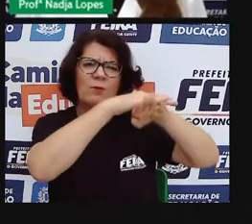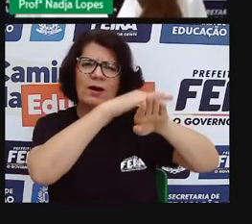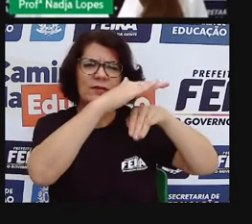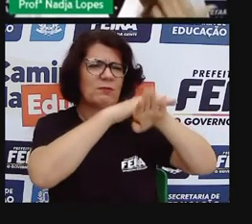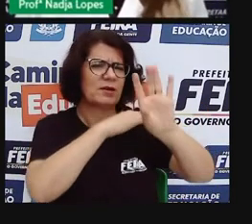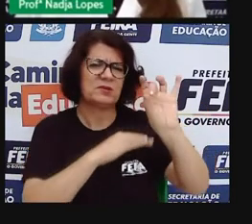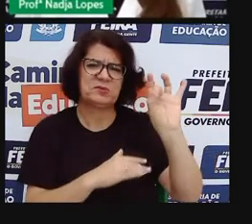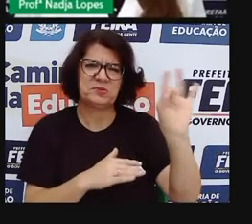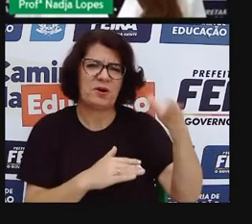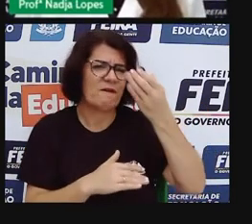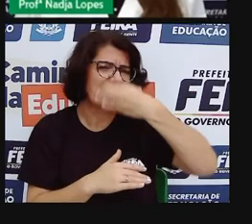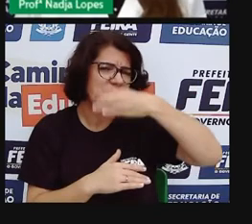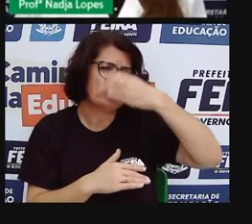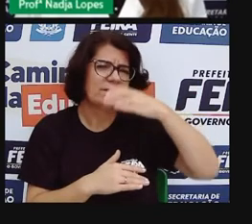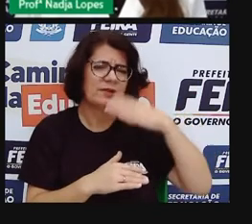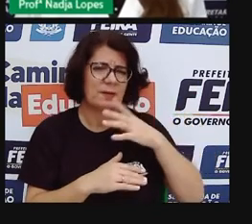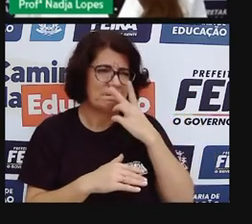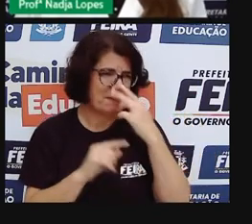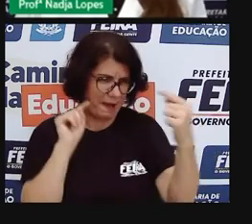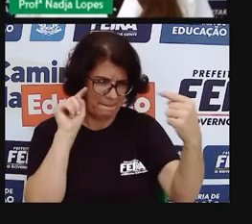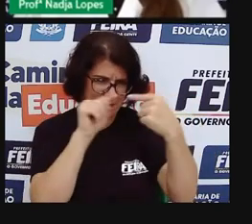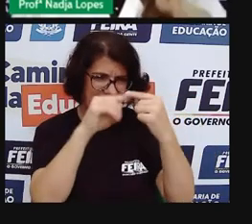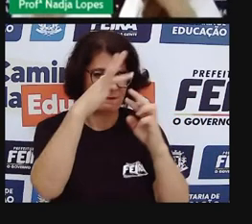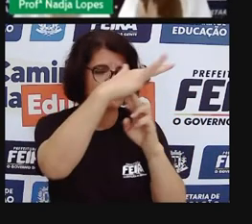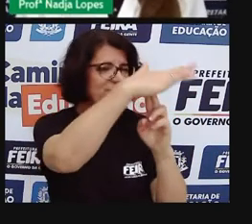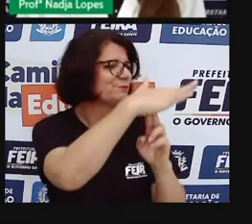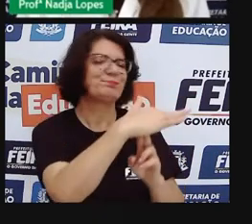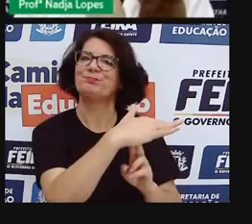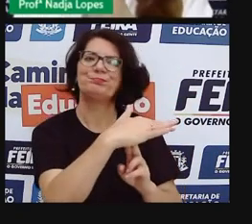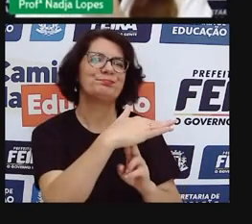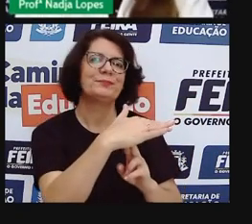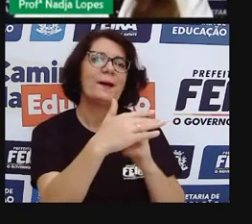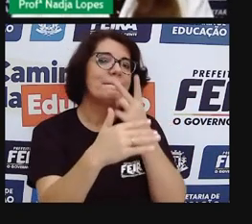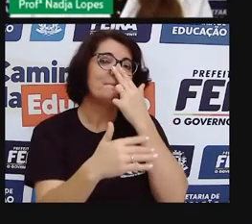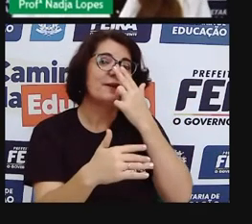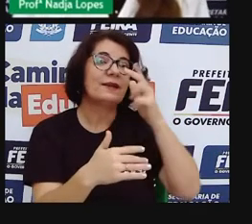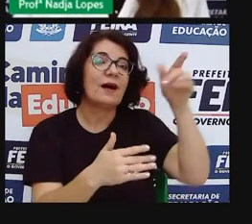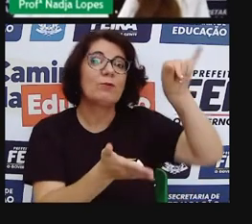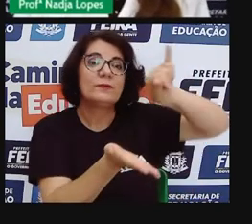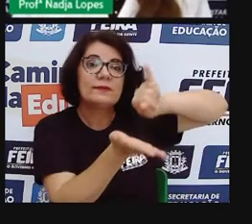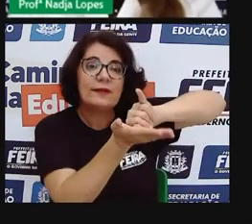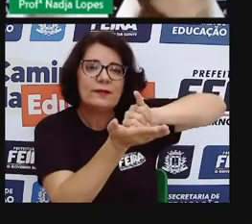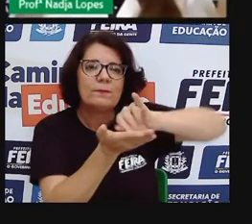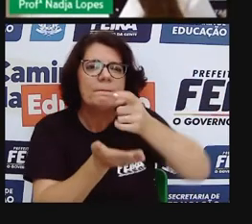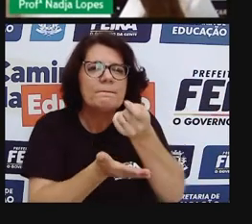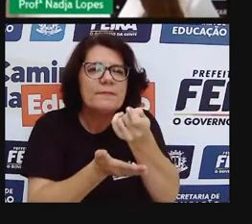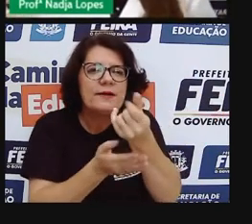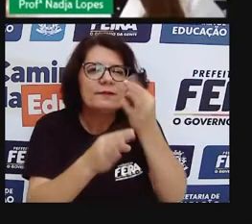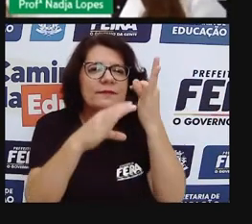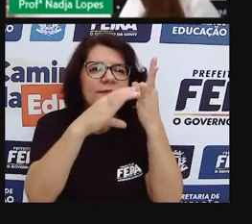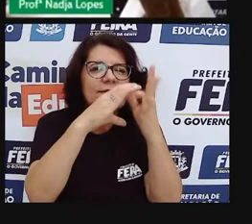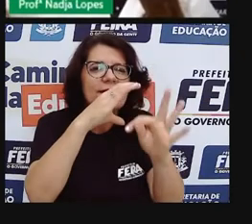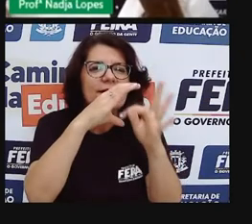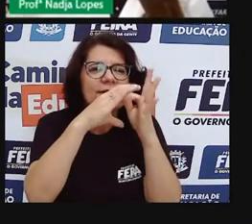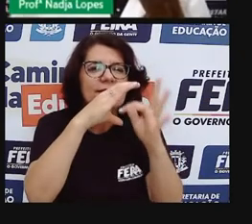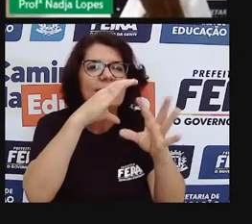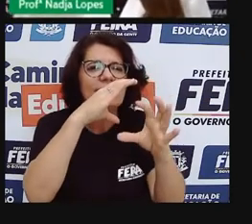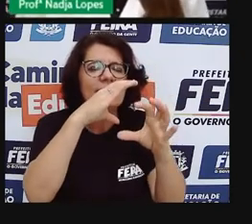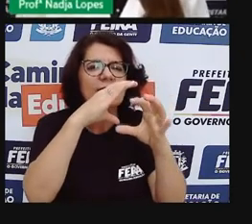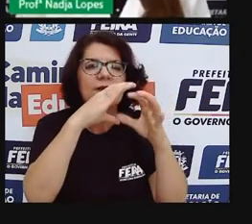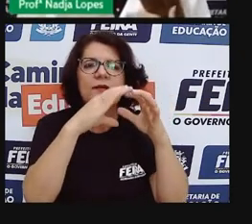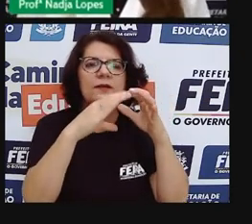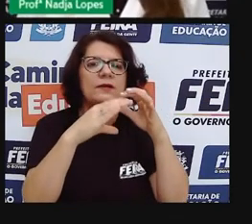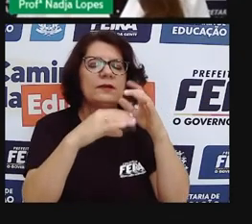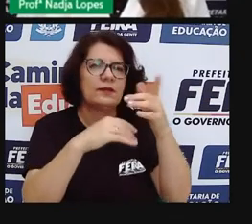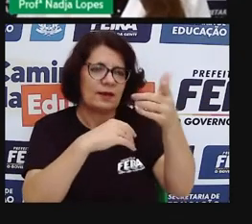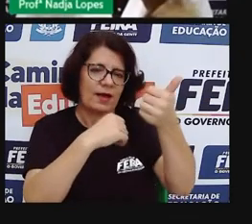como uma feira. Então, essa é a visão desse historiador, né? Claro que tem gente que ainda considera